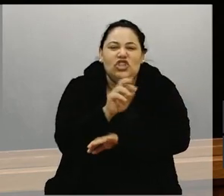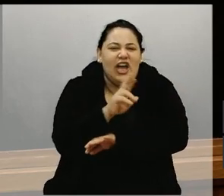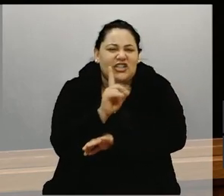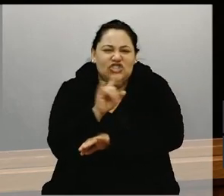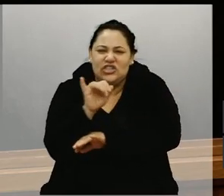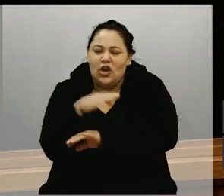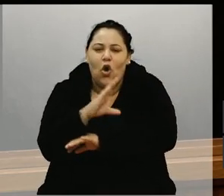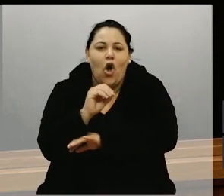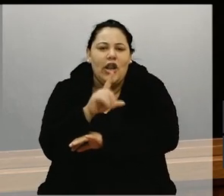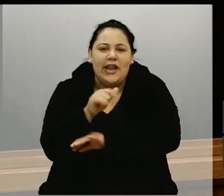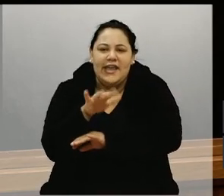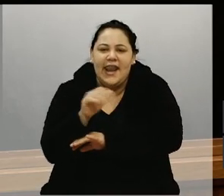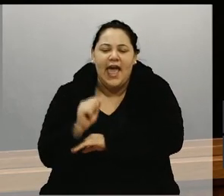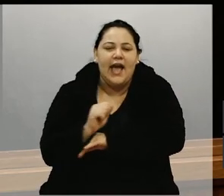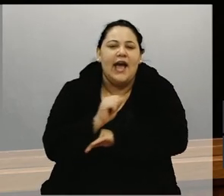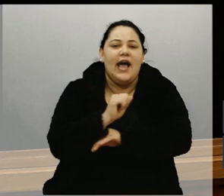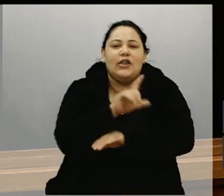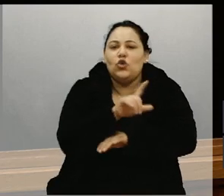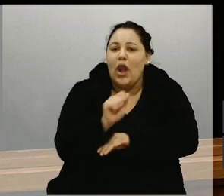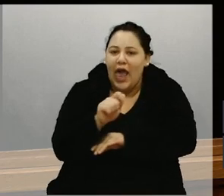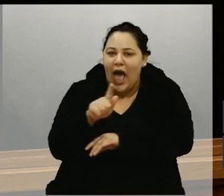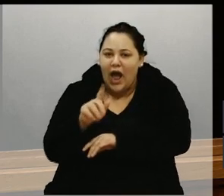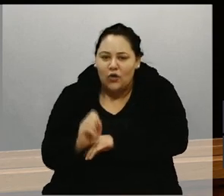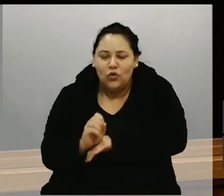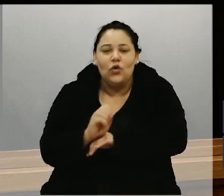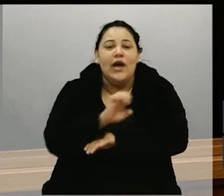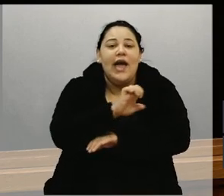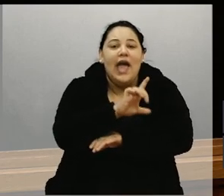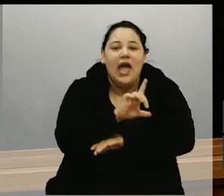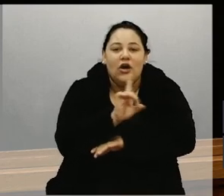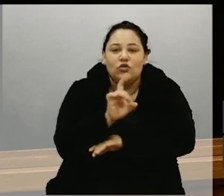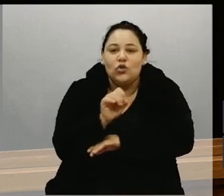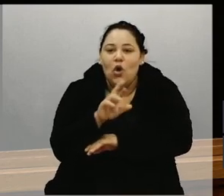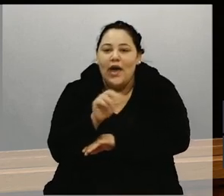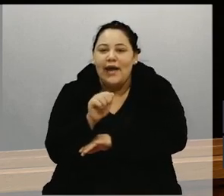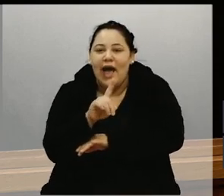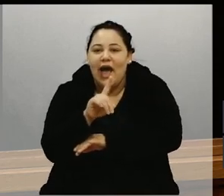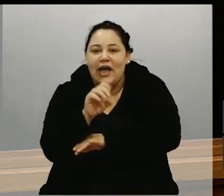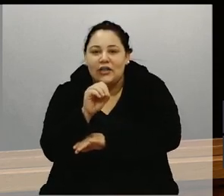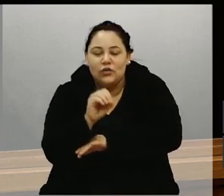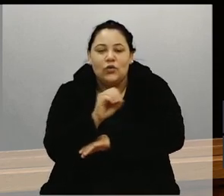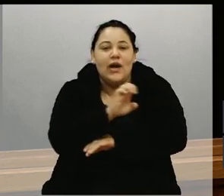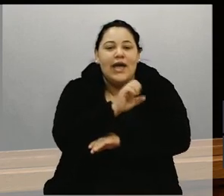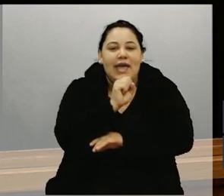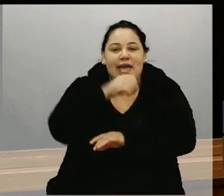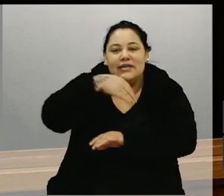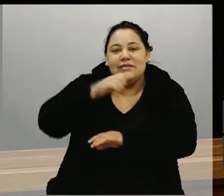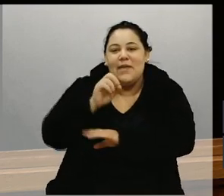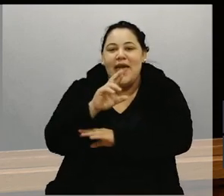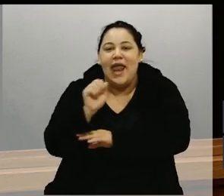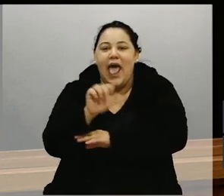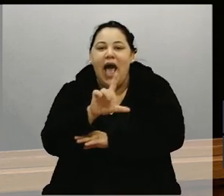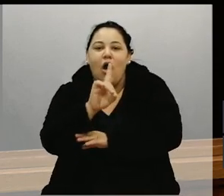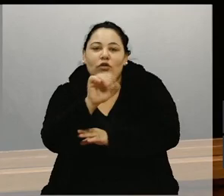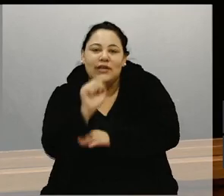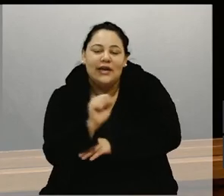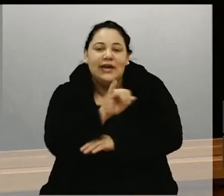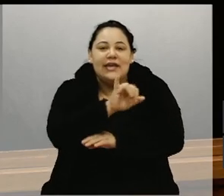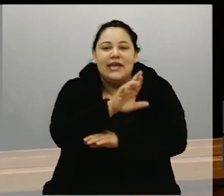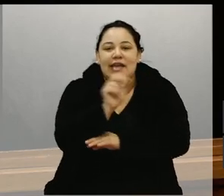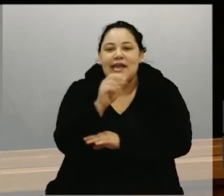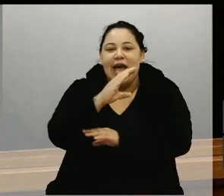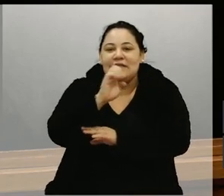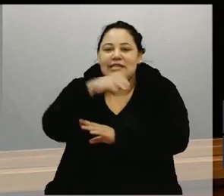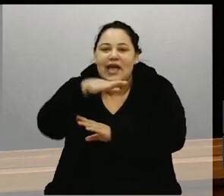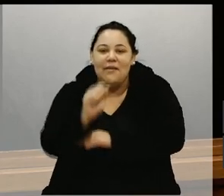Hortências, Jardim do Lago, Jardim Eldorado, Jardim Embaixador, Jardim Esmeralda, Jardim Iracema, Jardim Margarida,